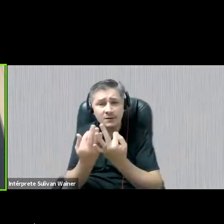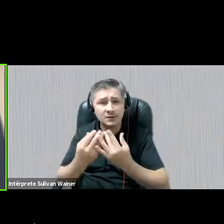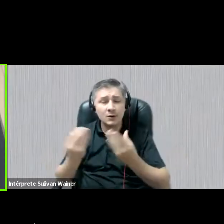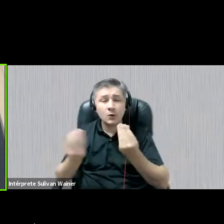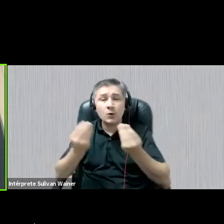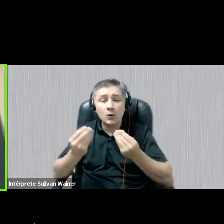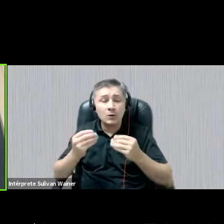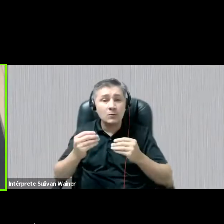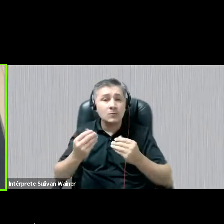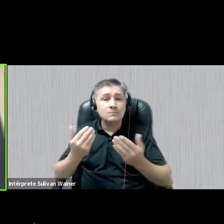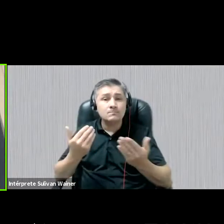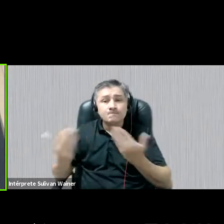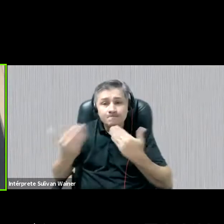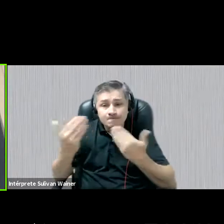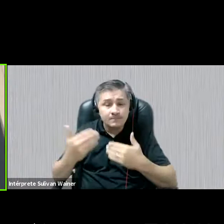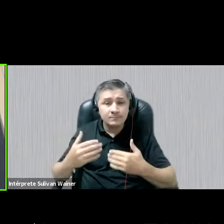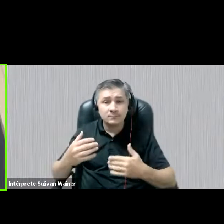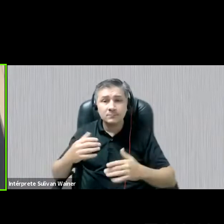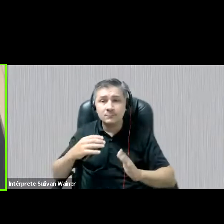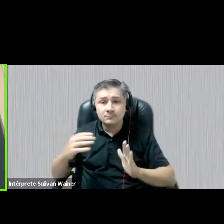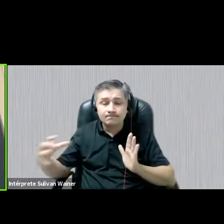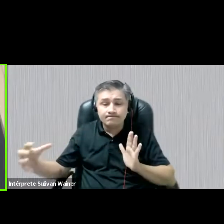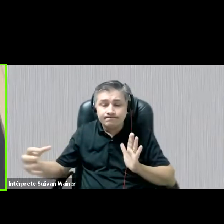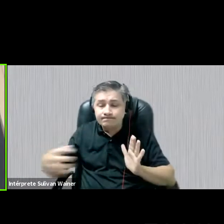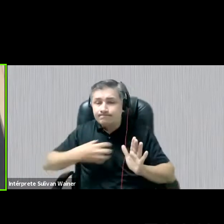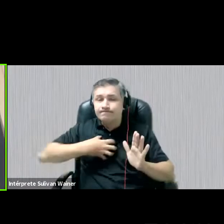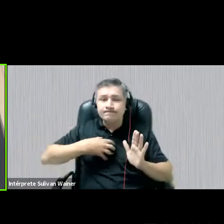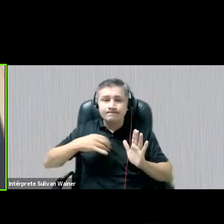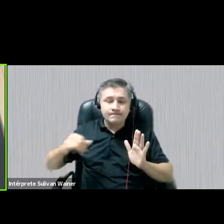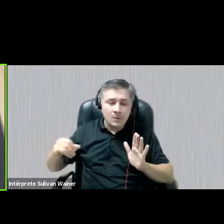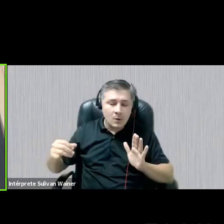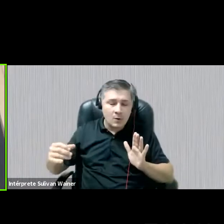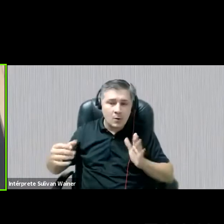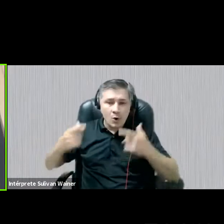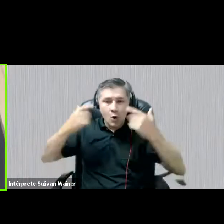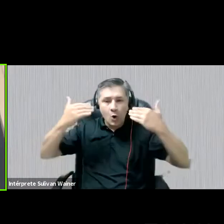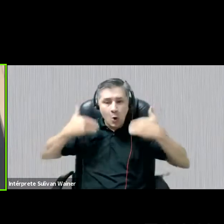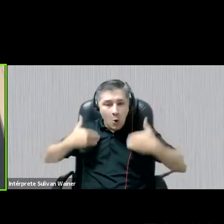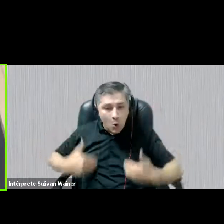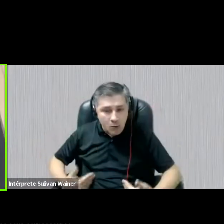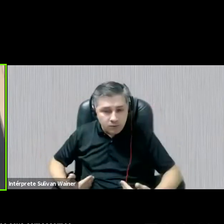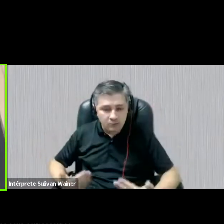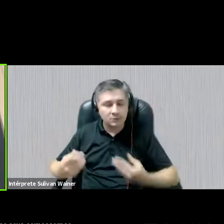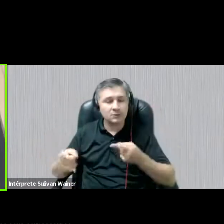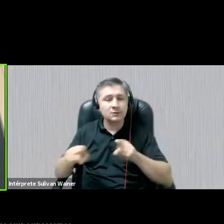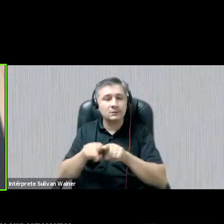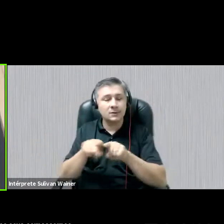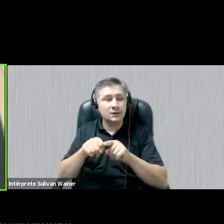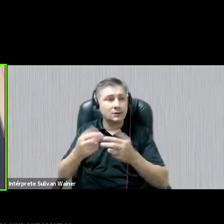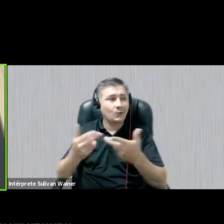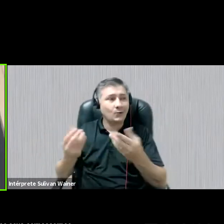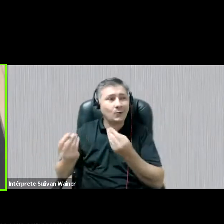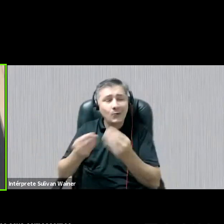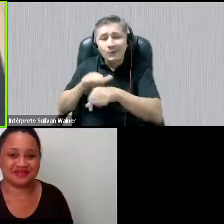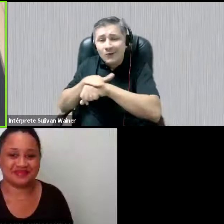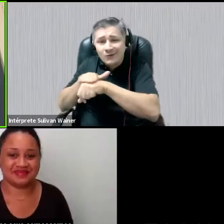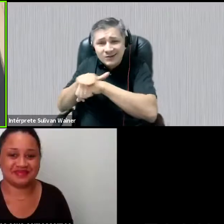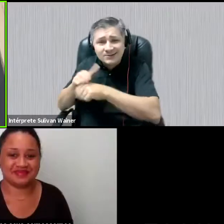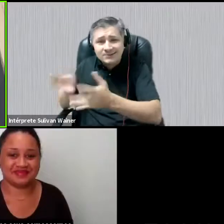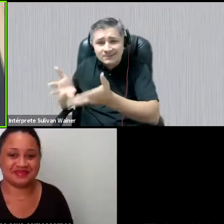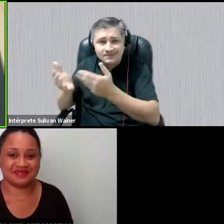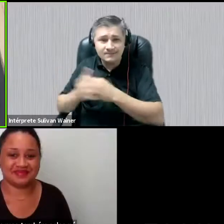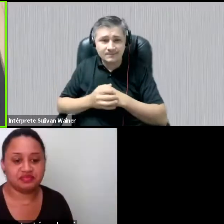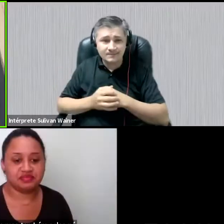aquilo que marca os seus corpos, os corpos das crianças, mas também a elas. E aqui, uma